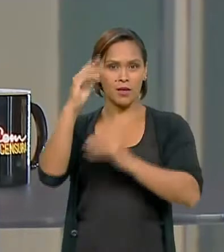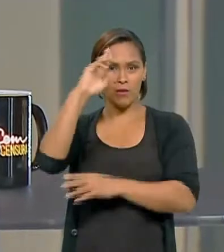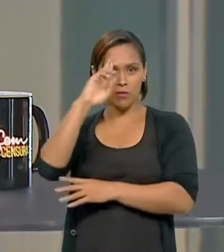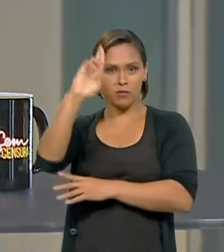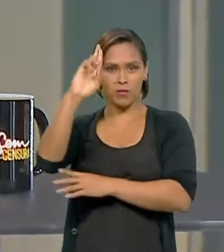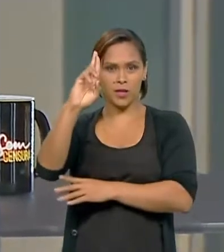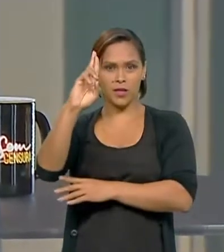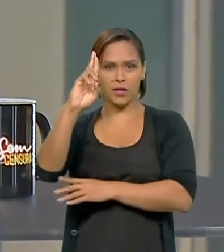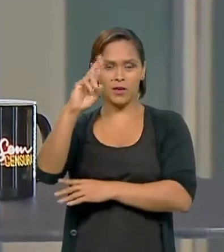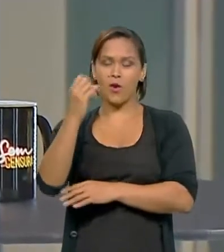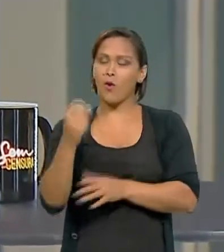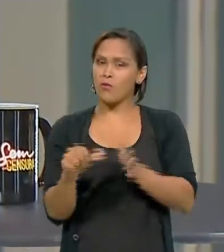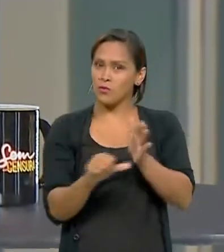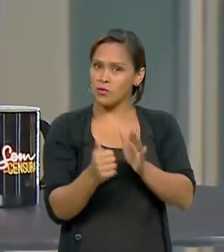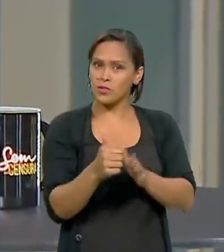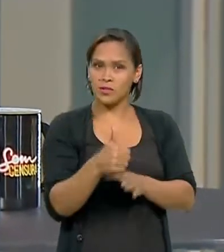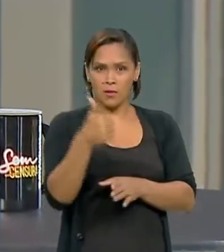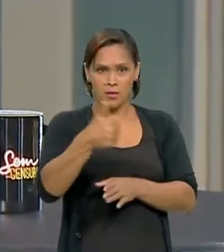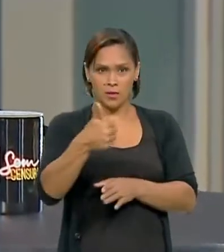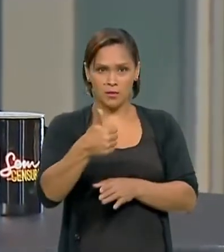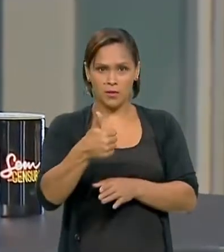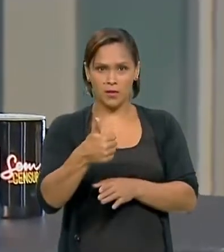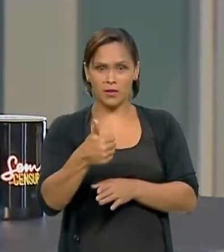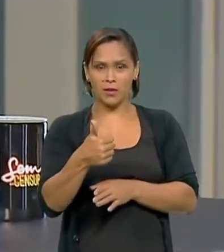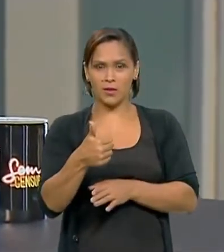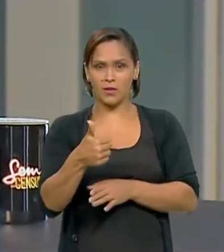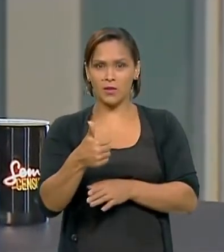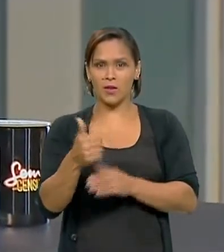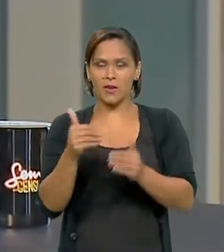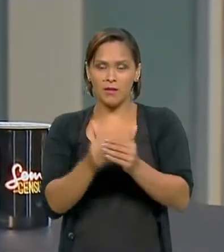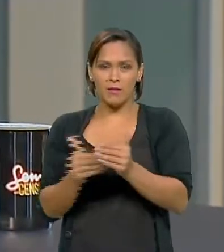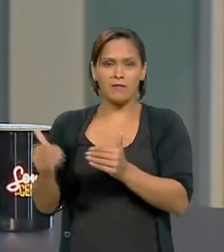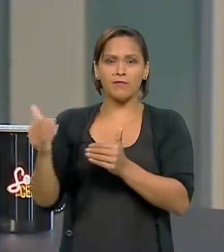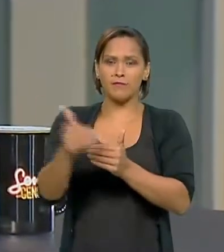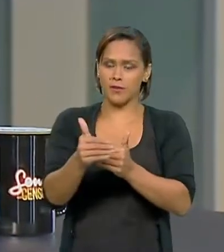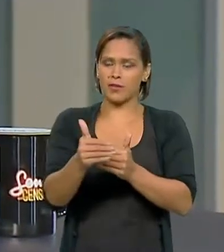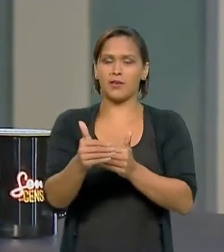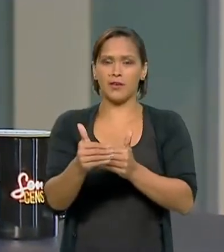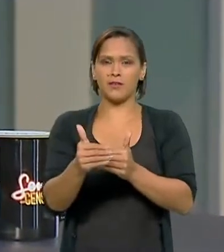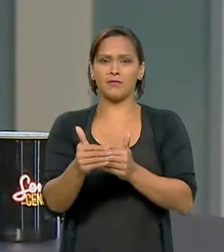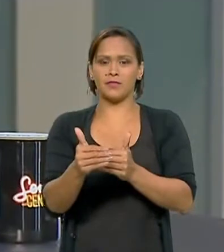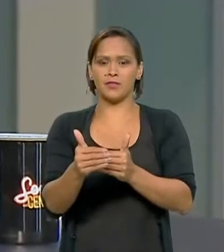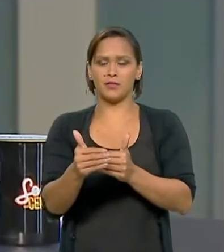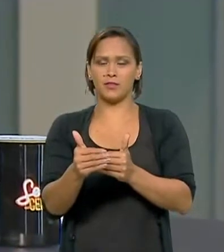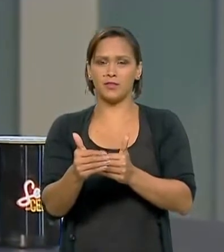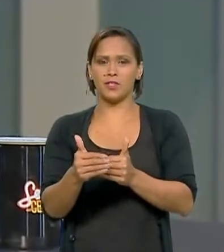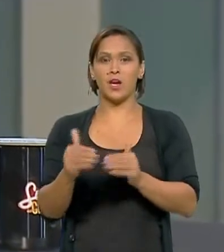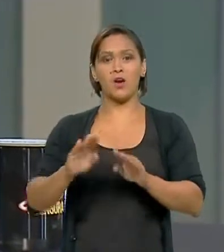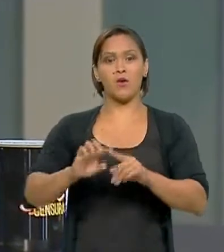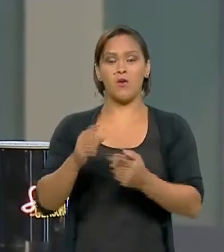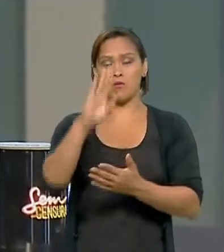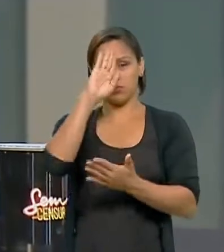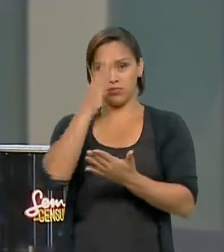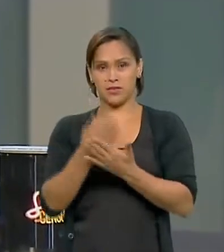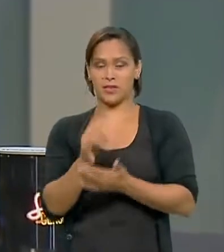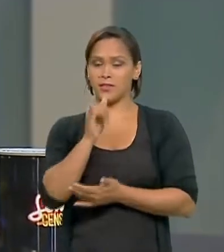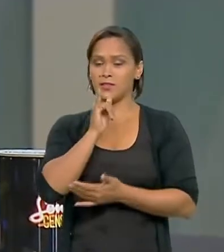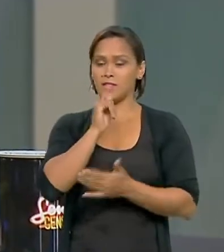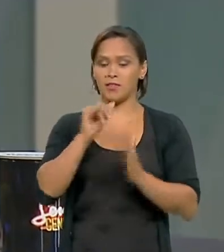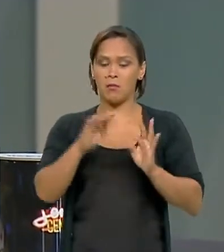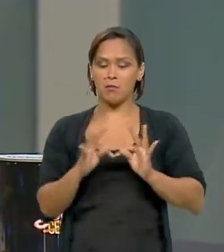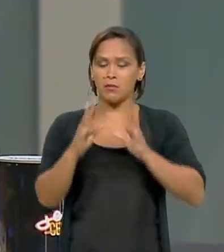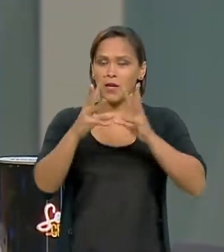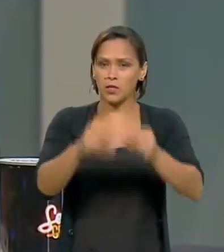ou você é o primeiro e pela situação você prefere servir de exemplo para os